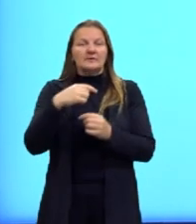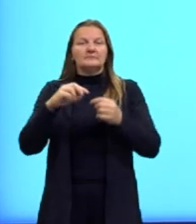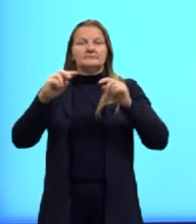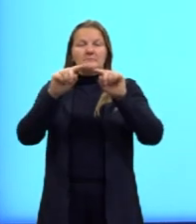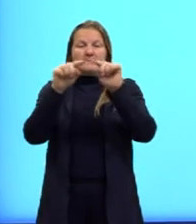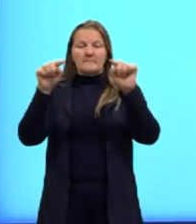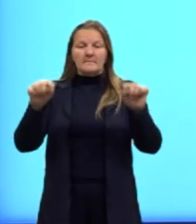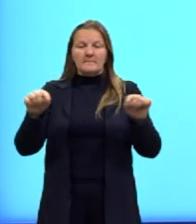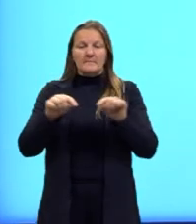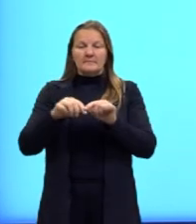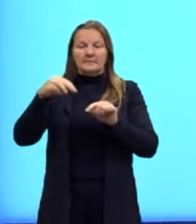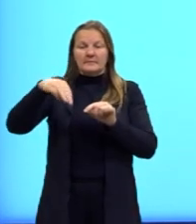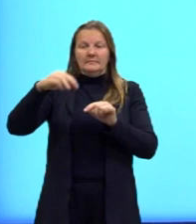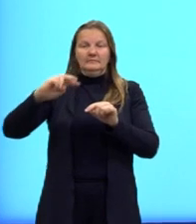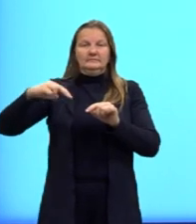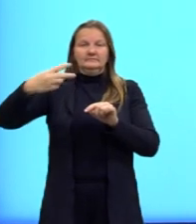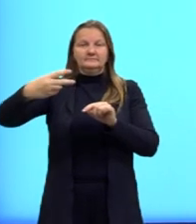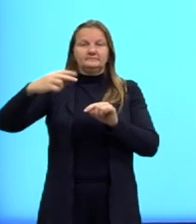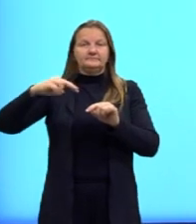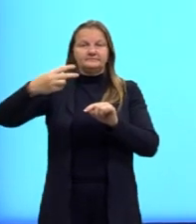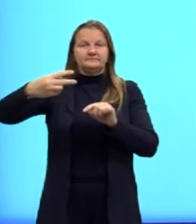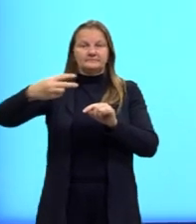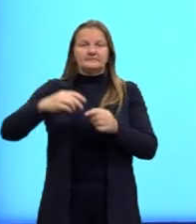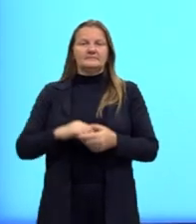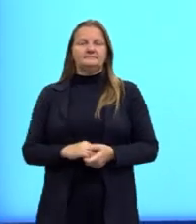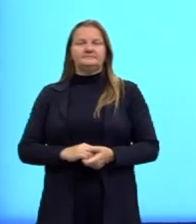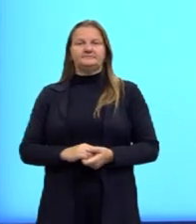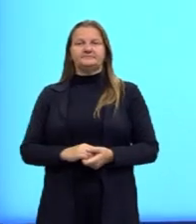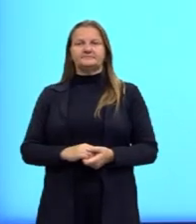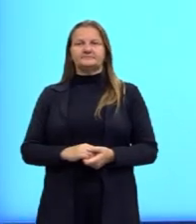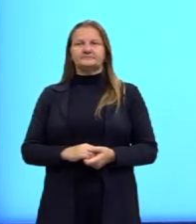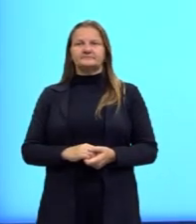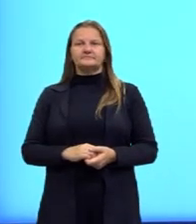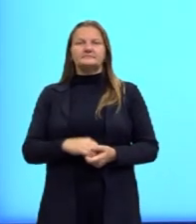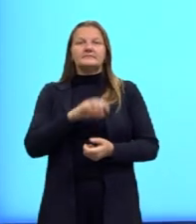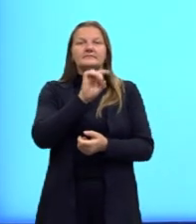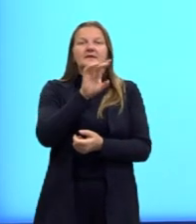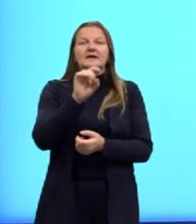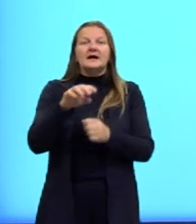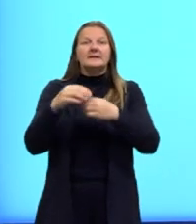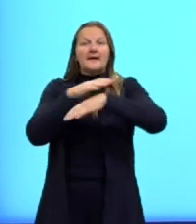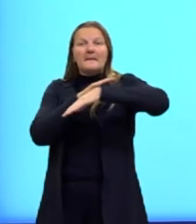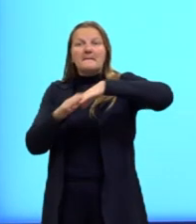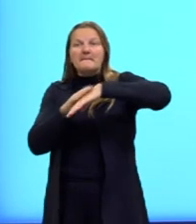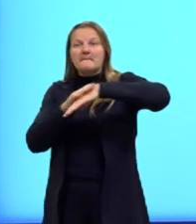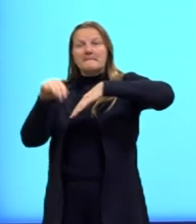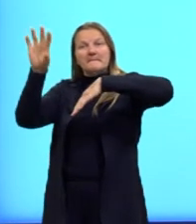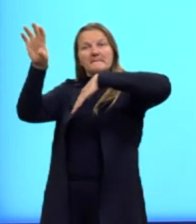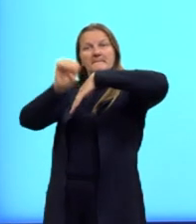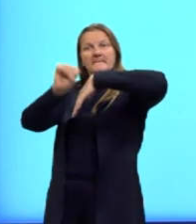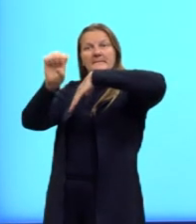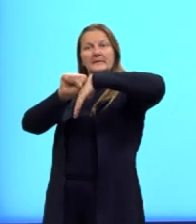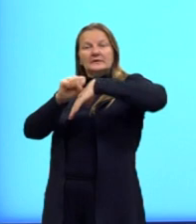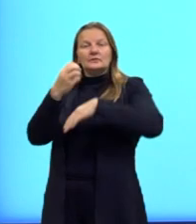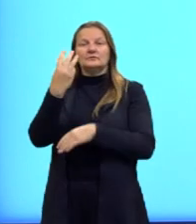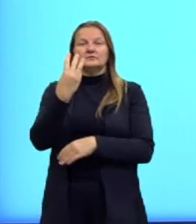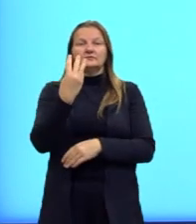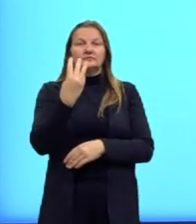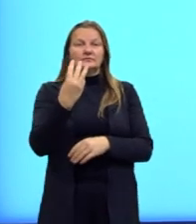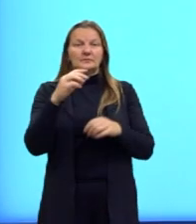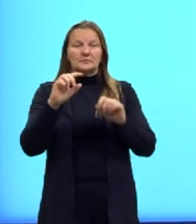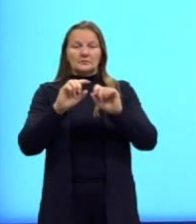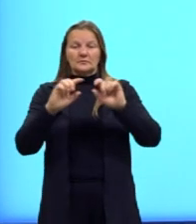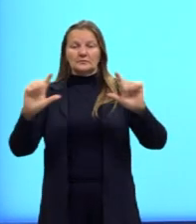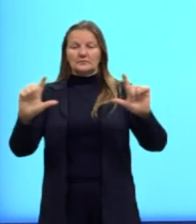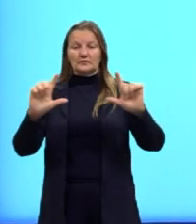identifiquei por metro elevado a 2, né? Cada painel tem 3 metros de largura e 6 metros de